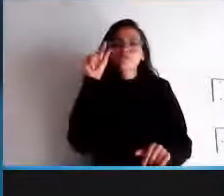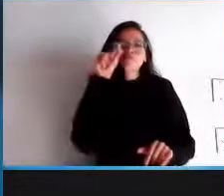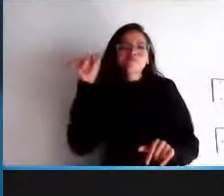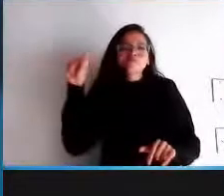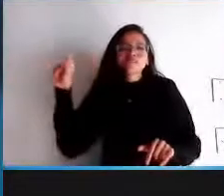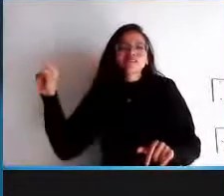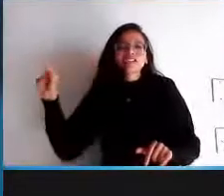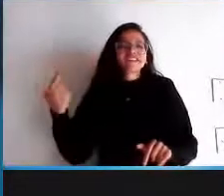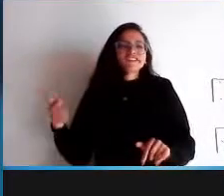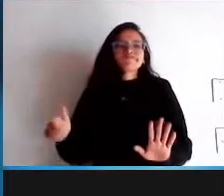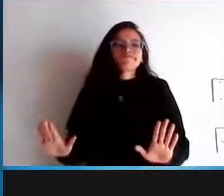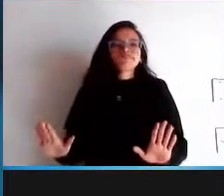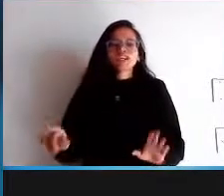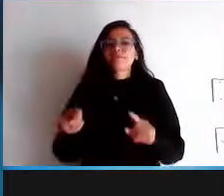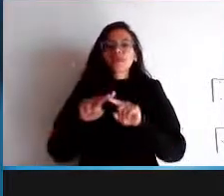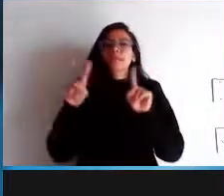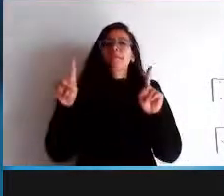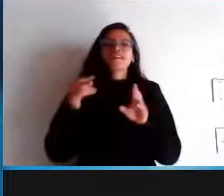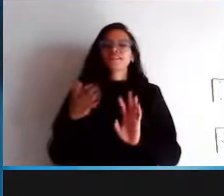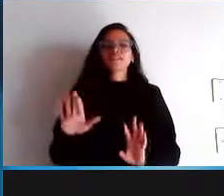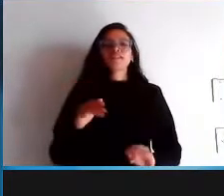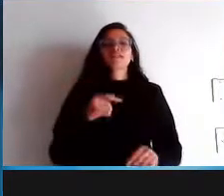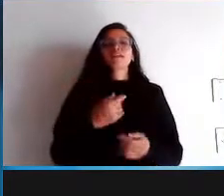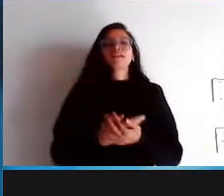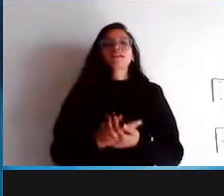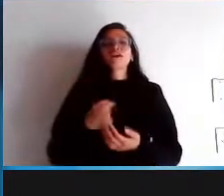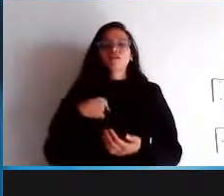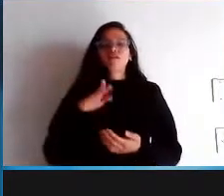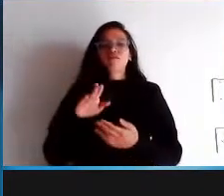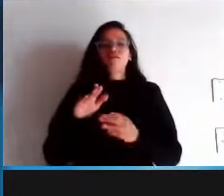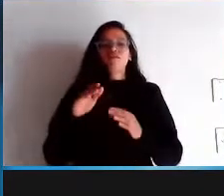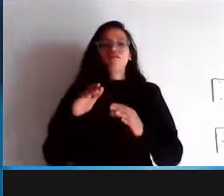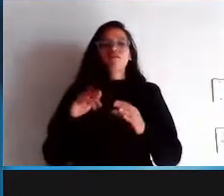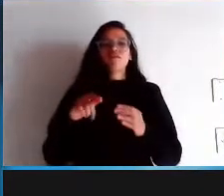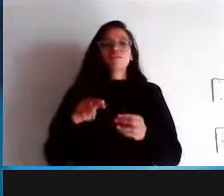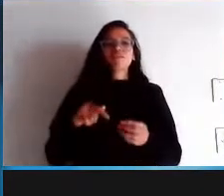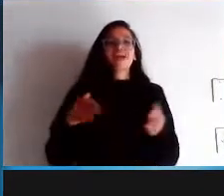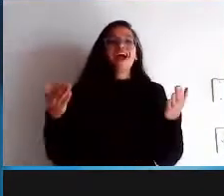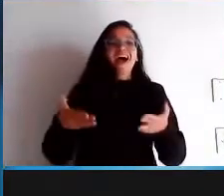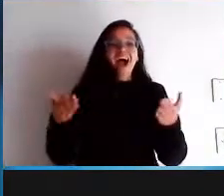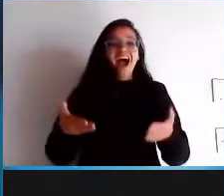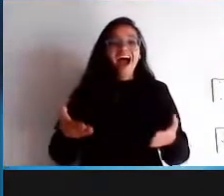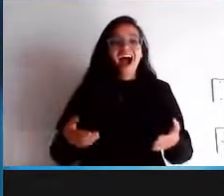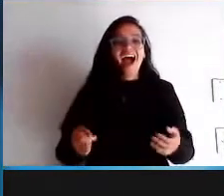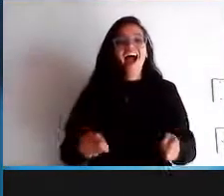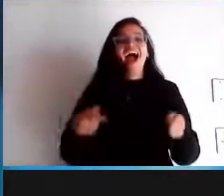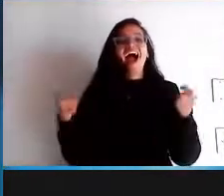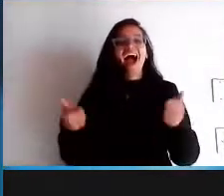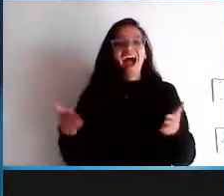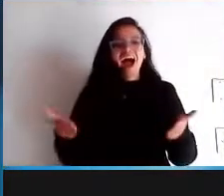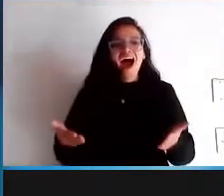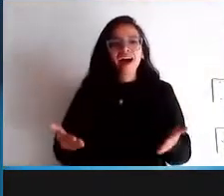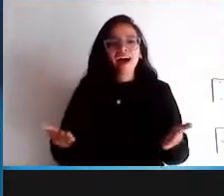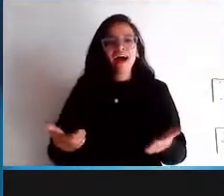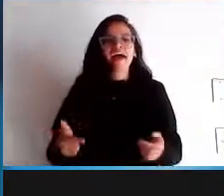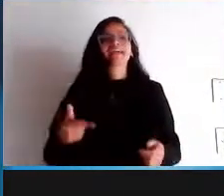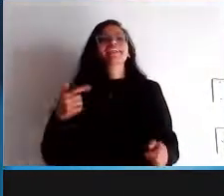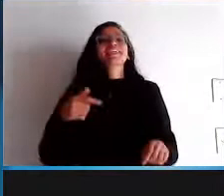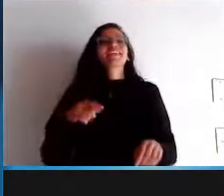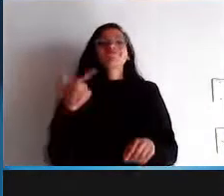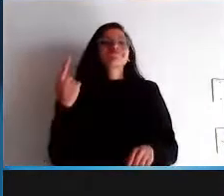resumo no meu rascunho mas aqui originalmente onde está sem inclusão